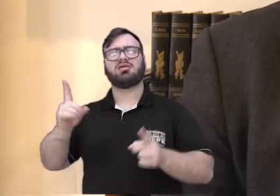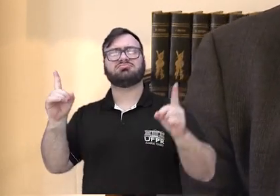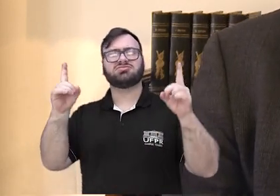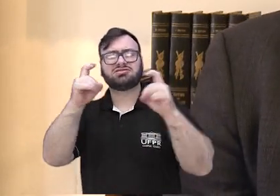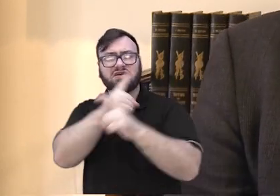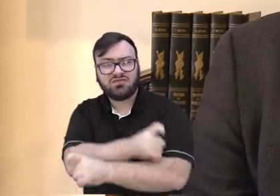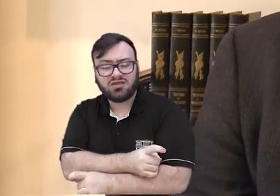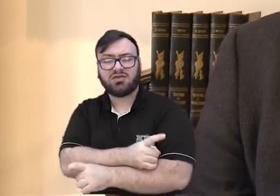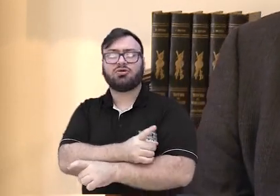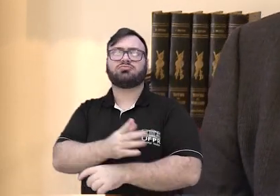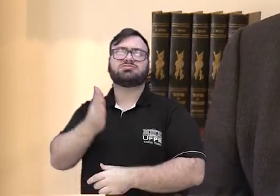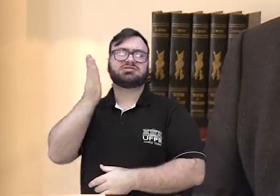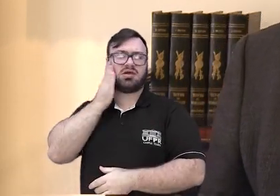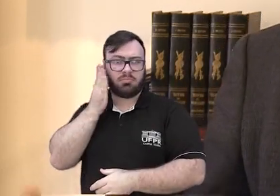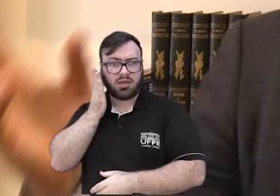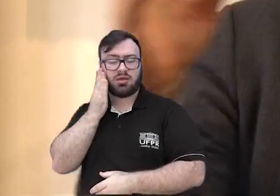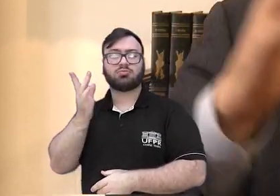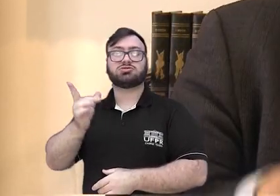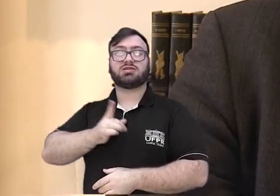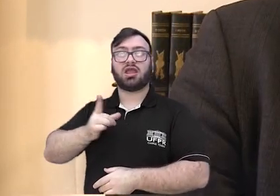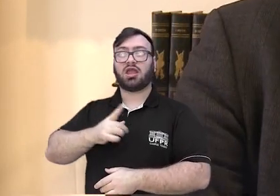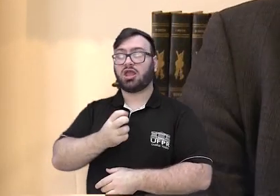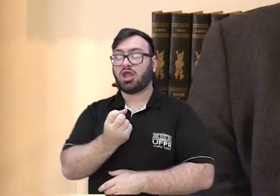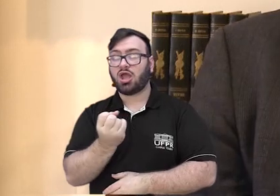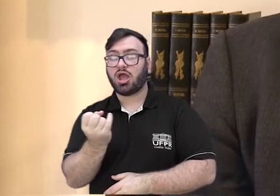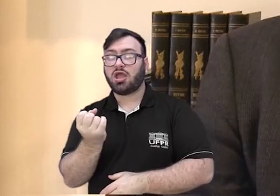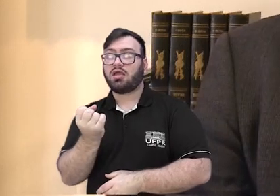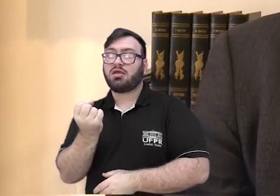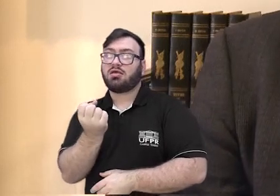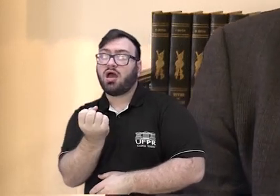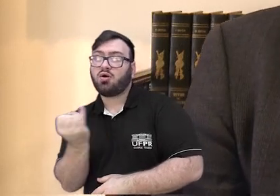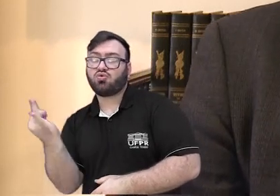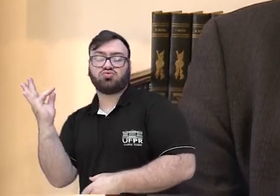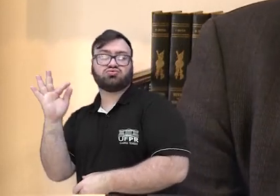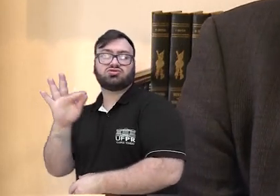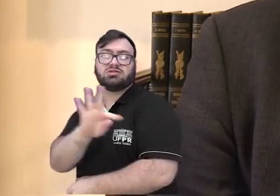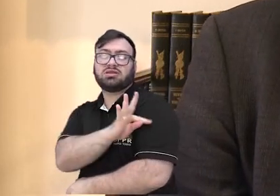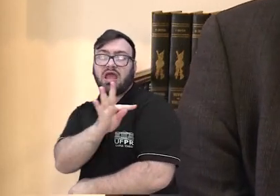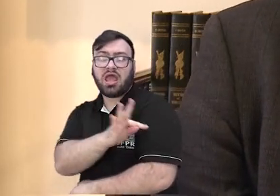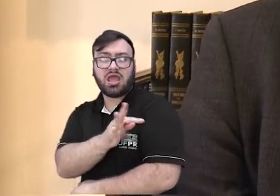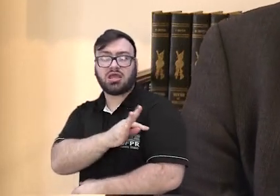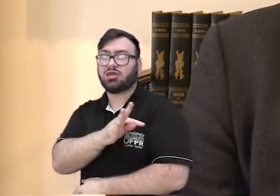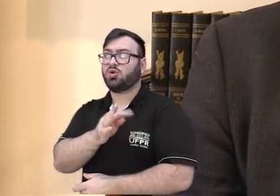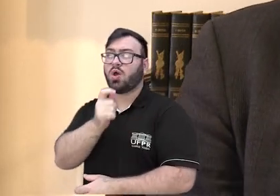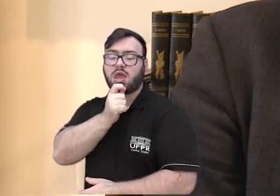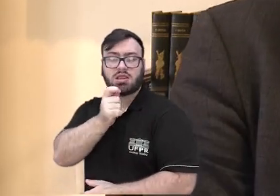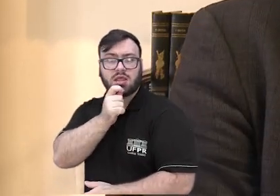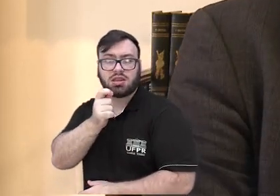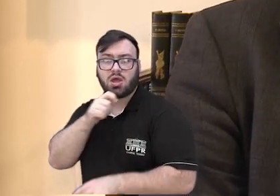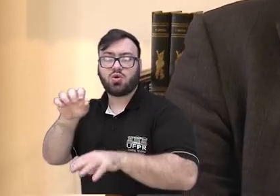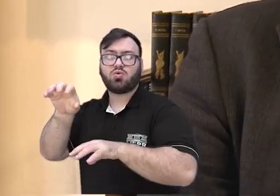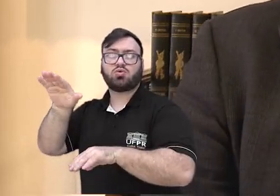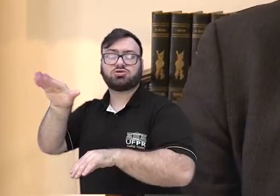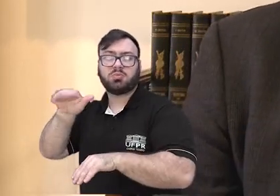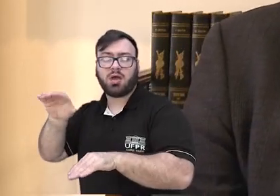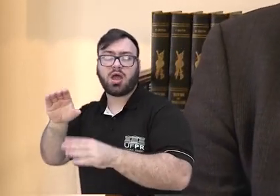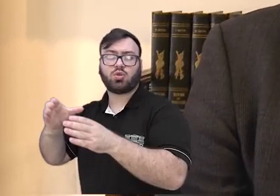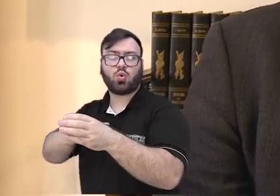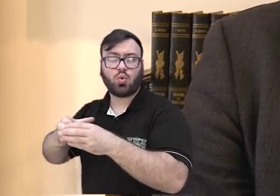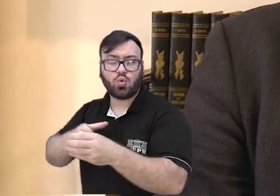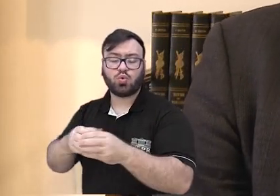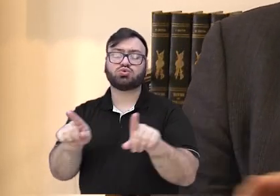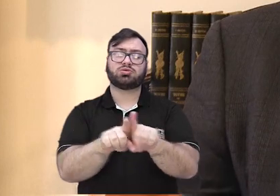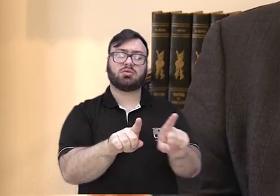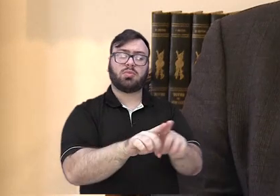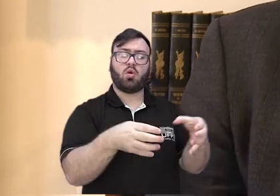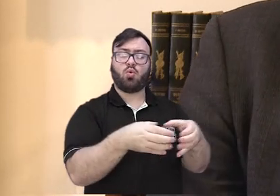enfrentados, temos débitos do enxoval do MEC ainda a preenchermos, tanto de professores quanto de técnicos.